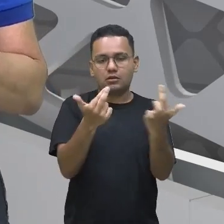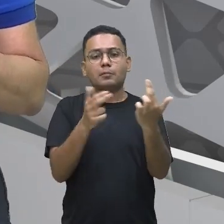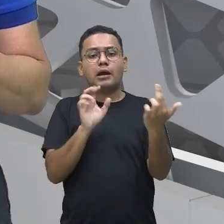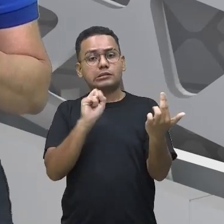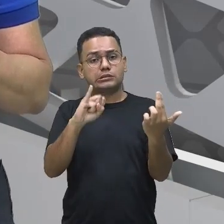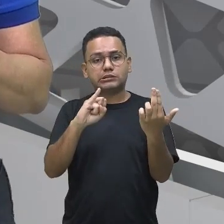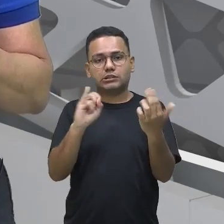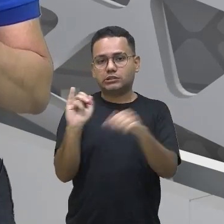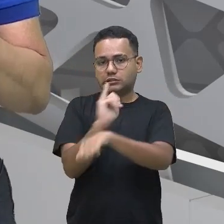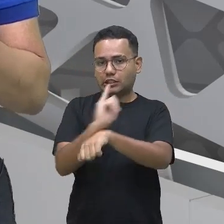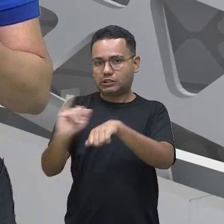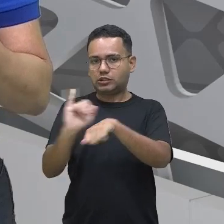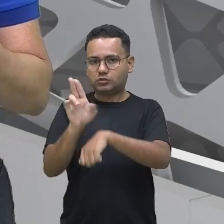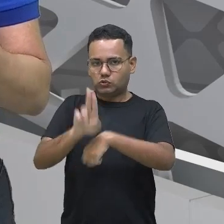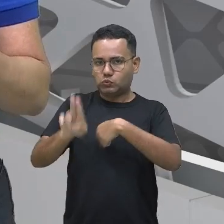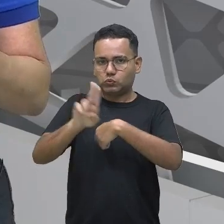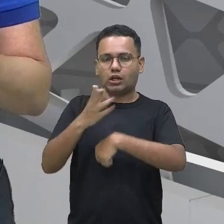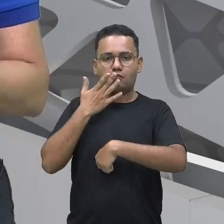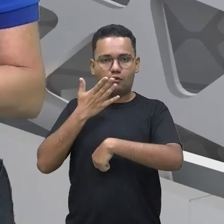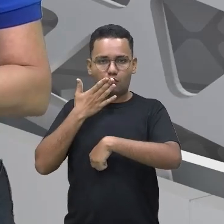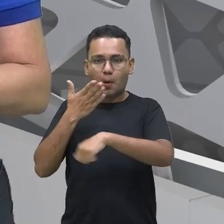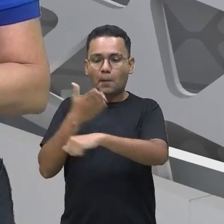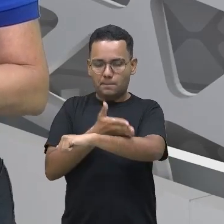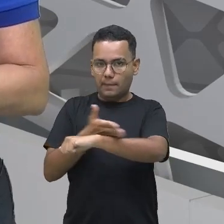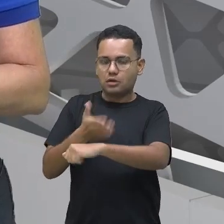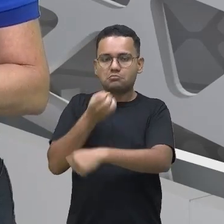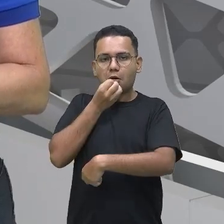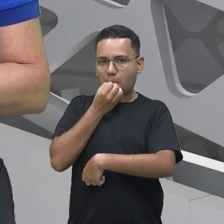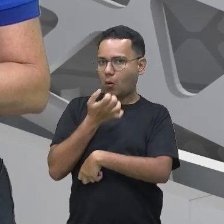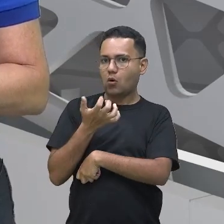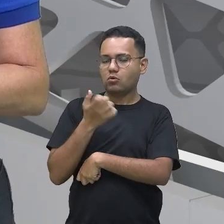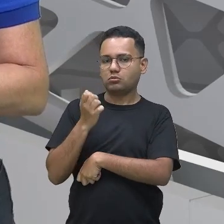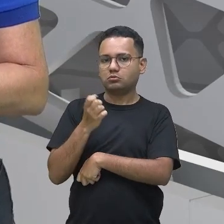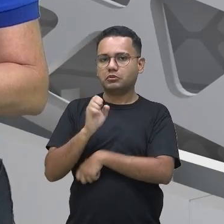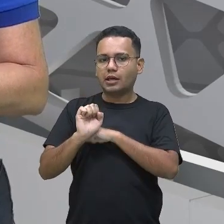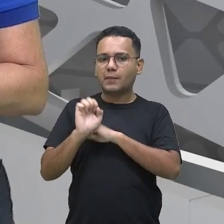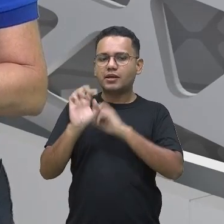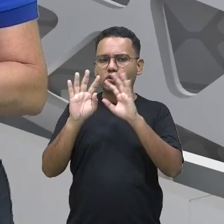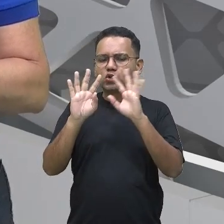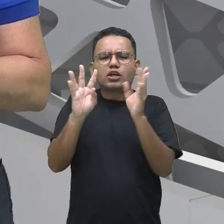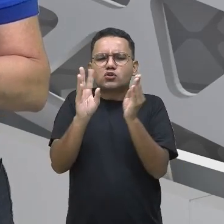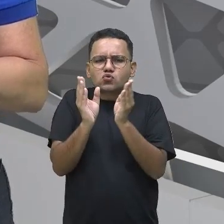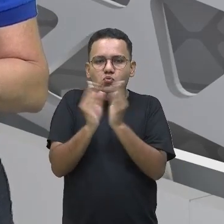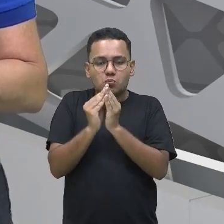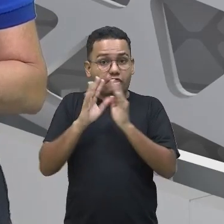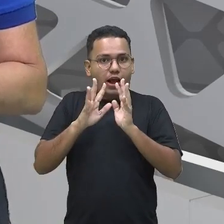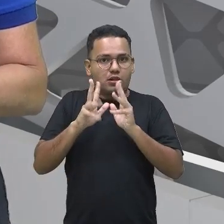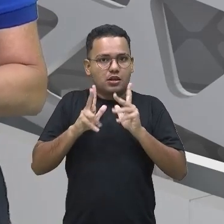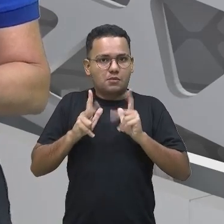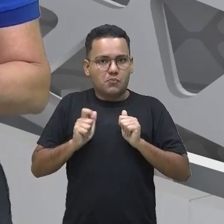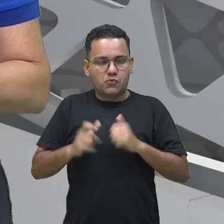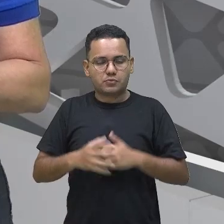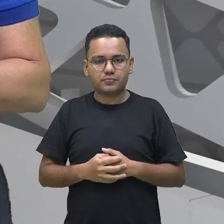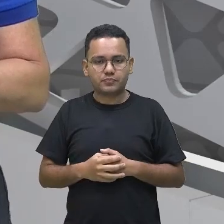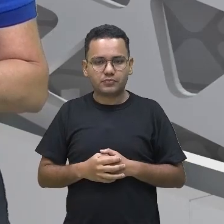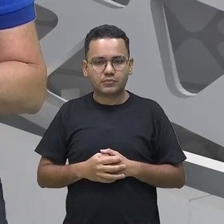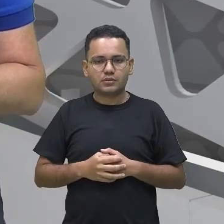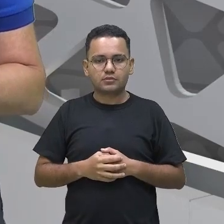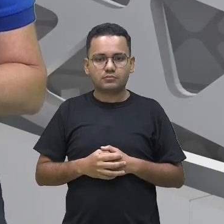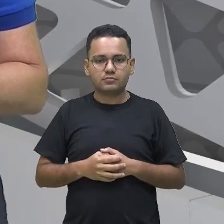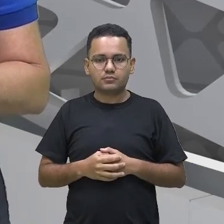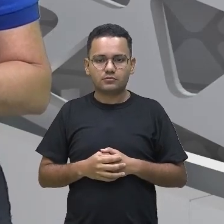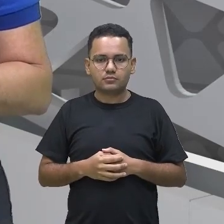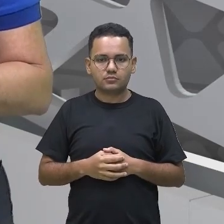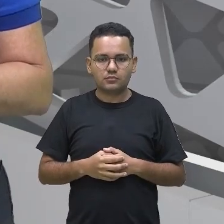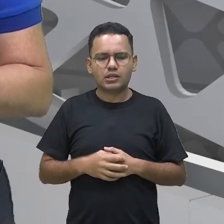é claro que não poderia ter mais imagem aí, ficaria muito poluído, a gente não